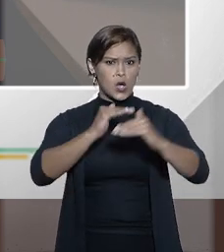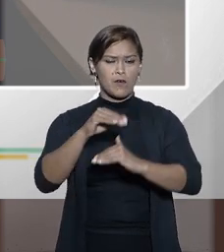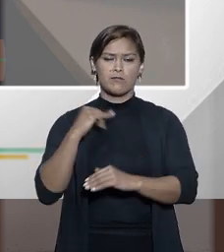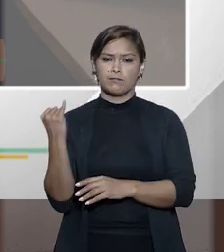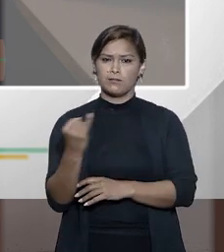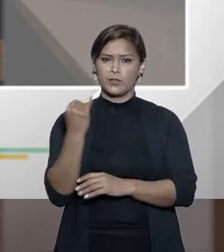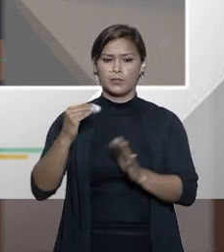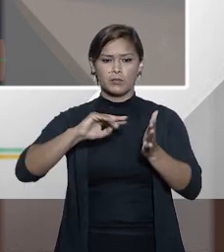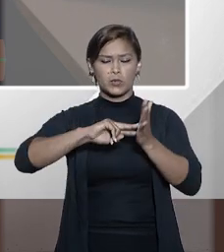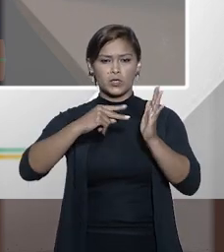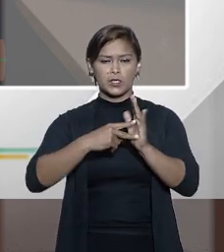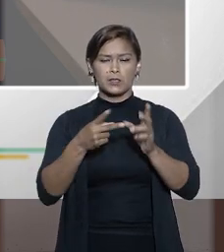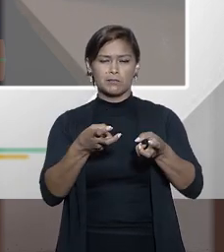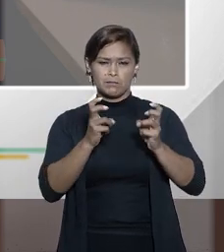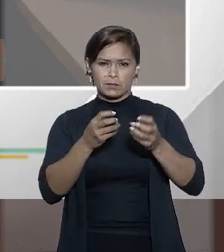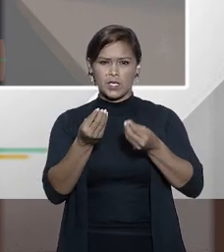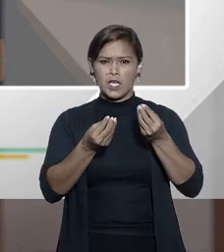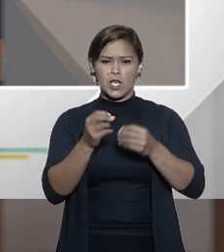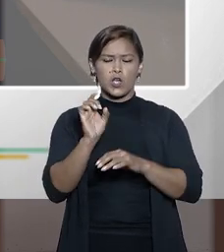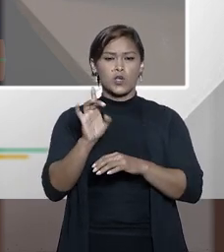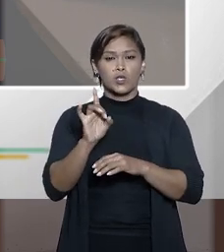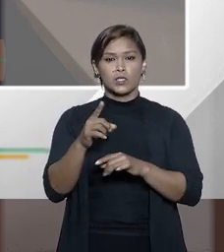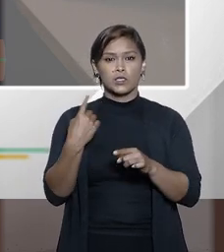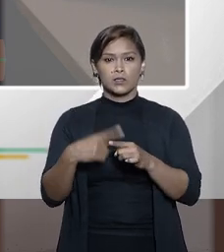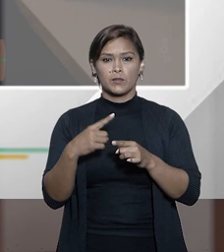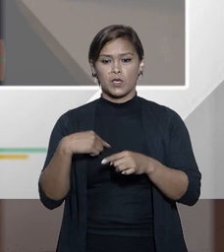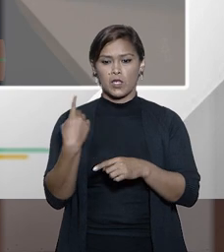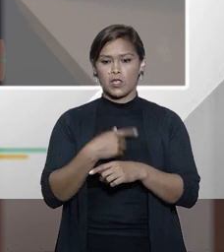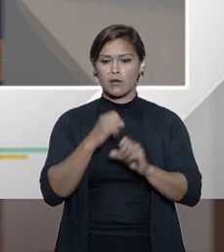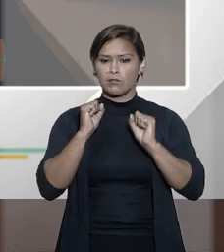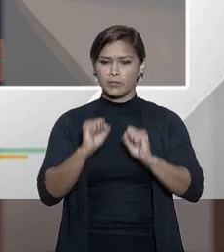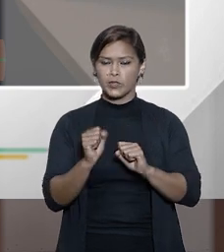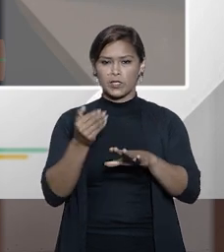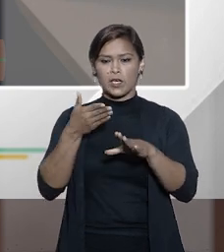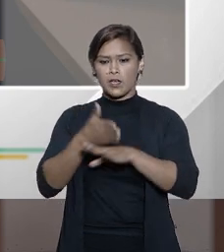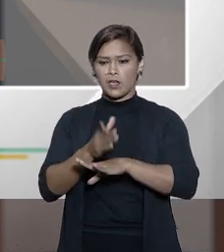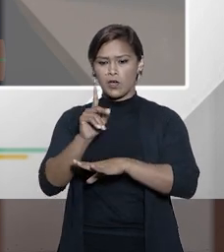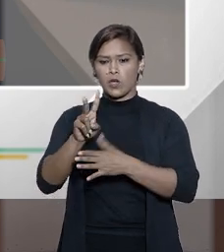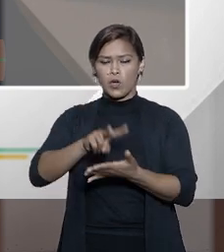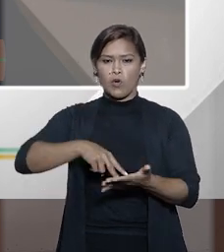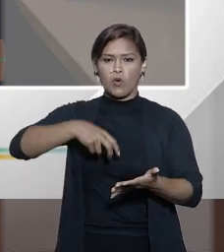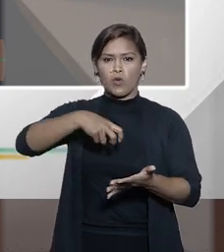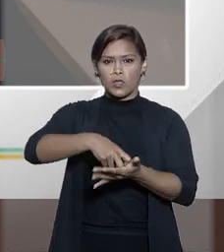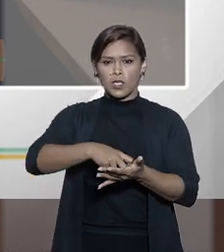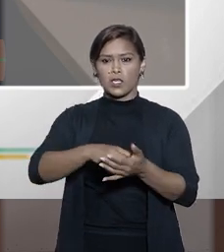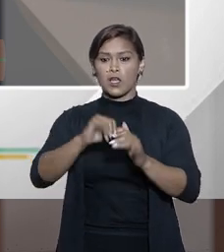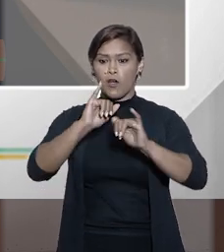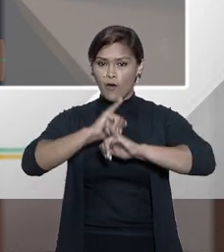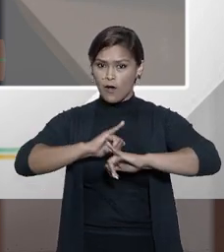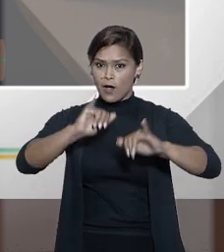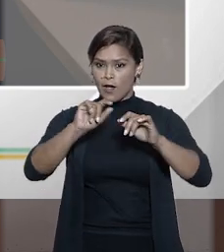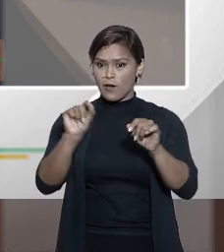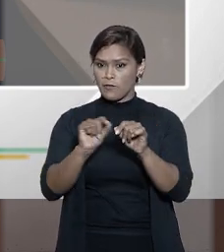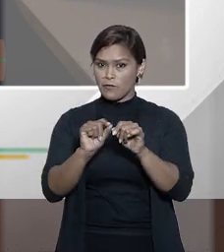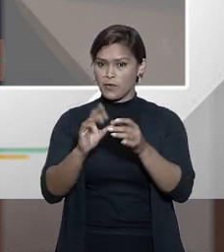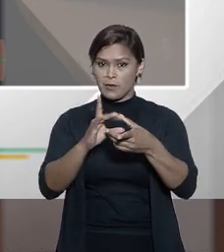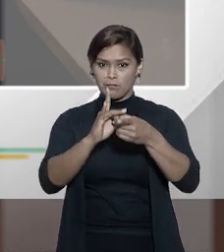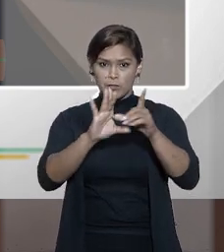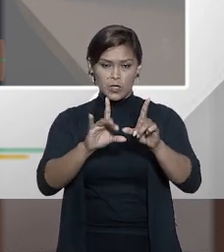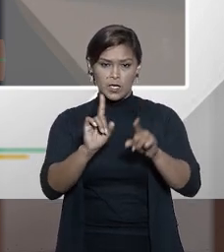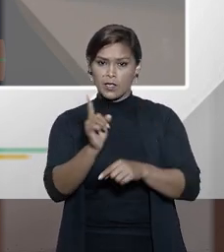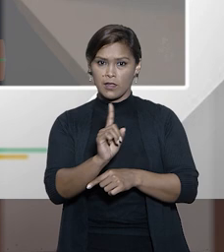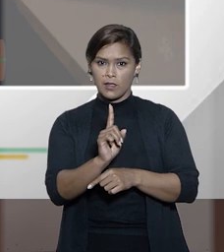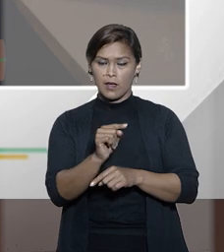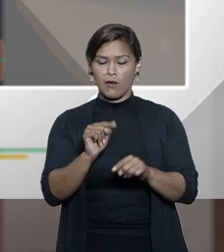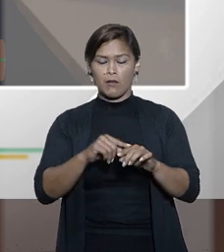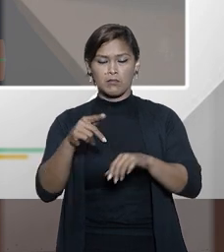significativo porque vejam bem não é só o fato de nós podemos reconhecer condenações proferidas por democracias